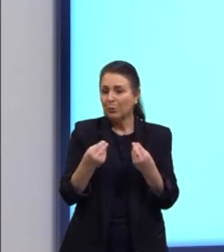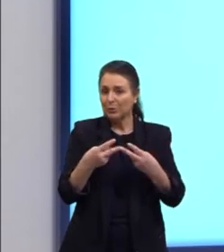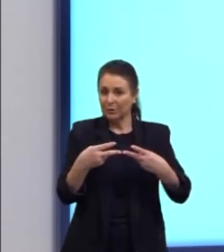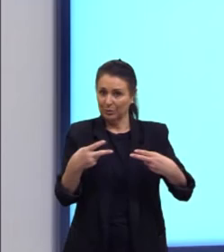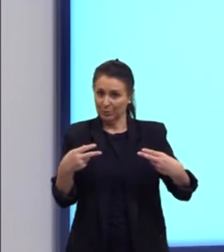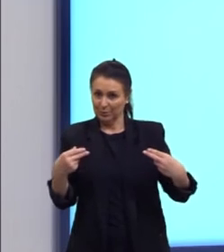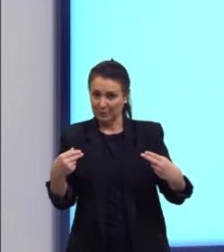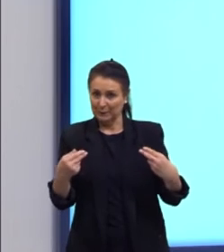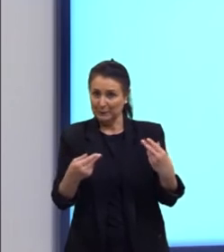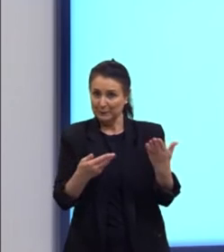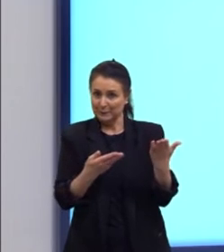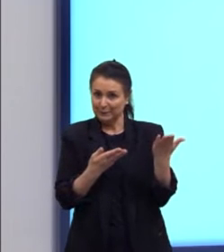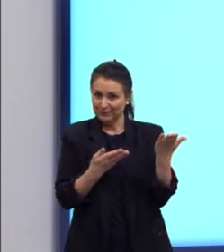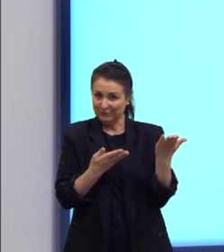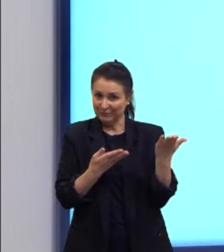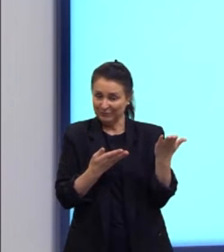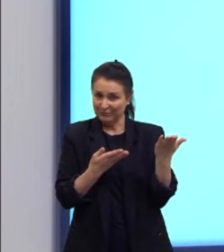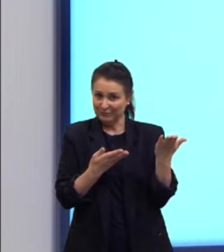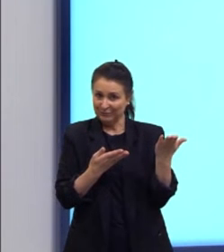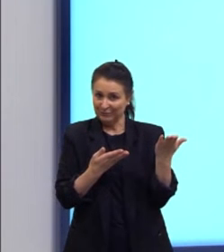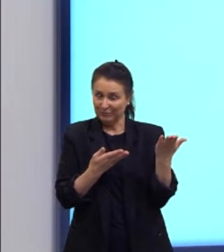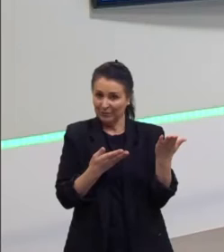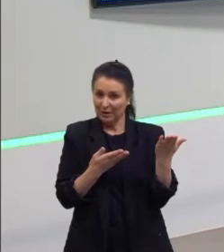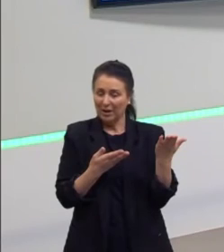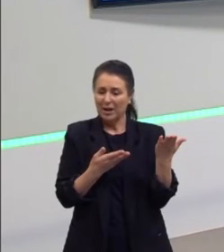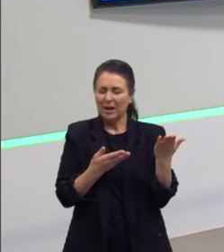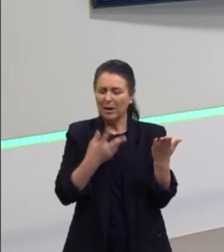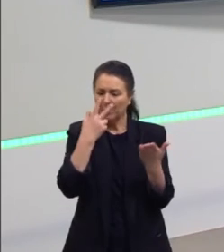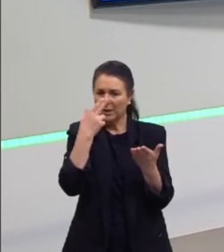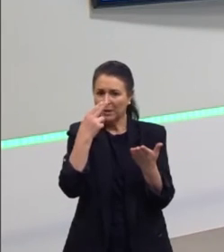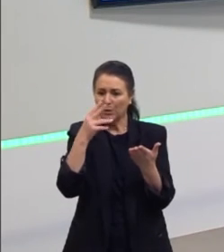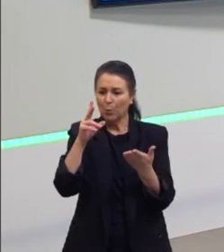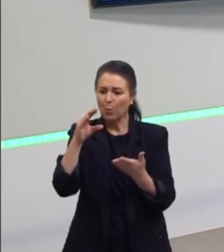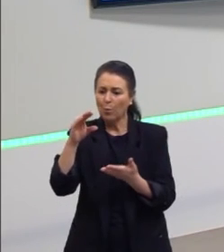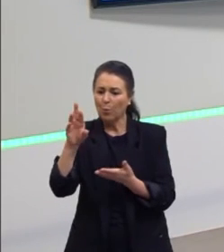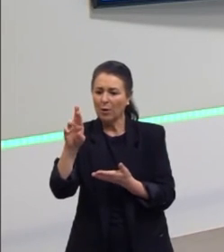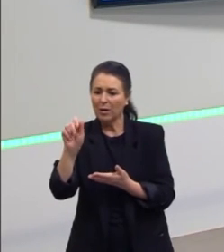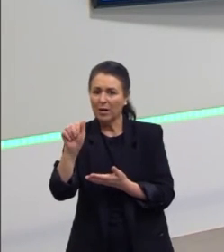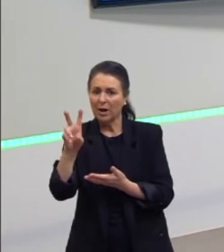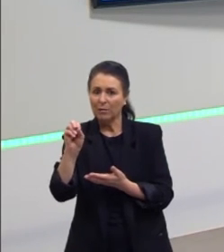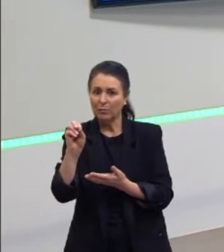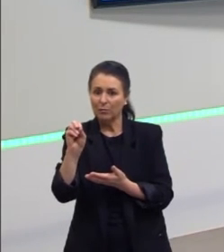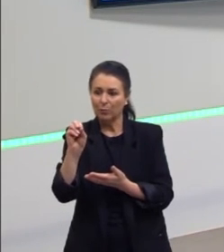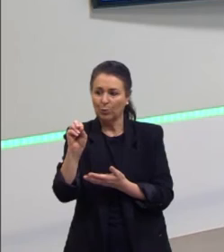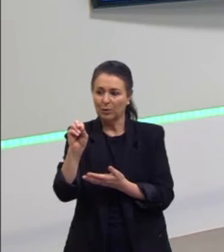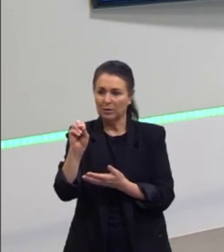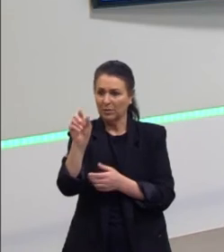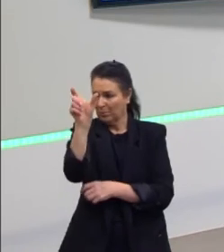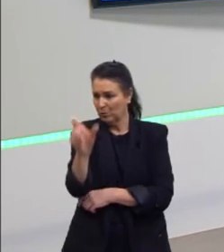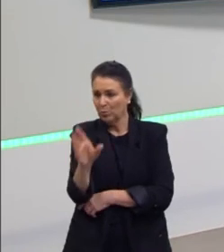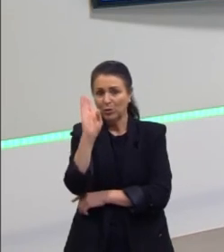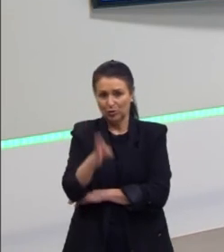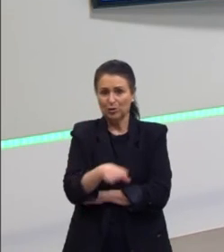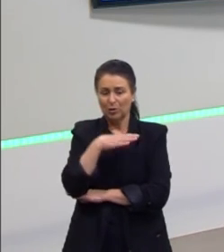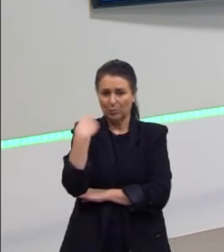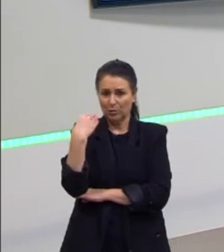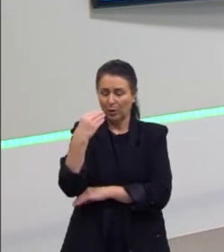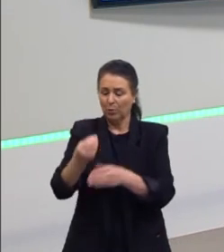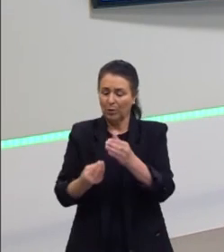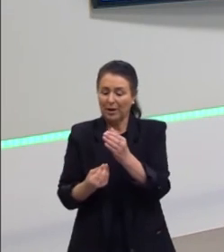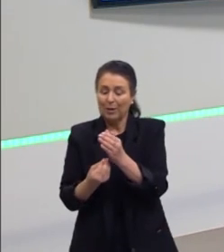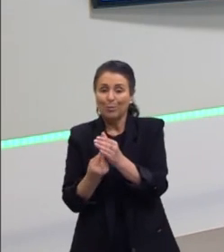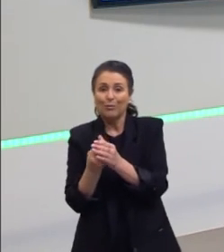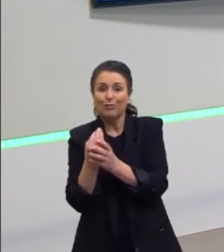Sempachutil, que é, na realidade, um cravo, chamado Cravo do Morto, uma flor